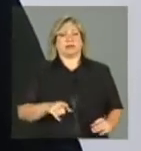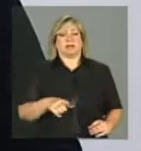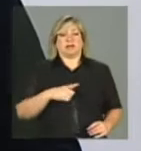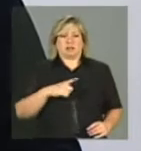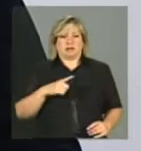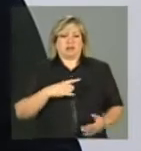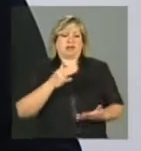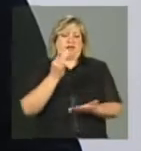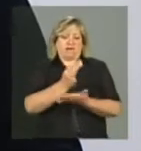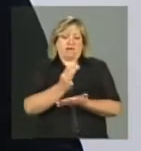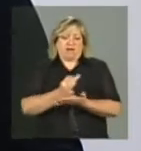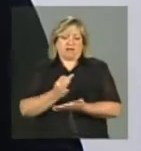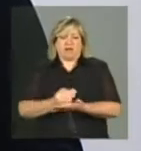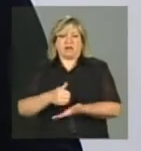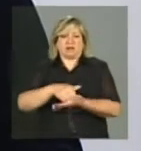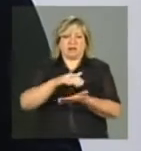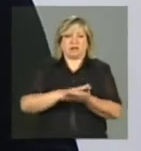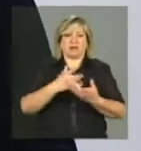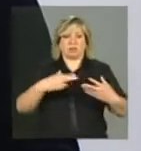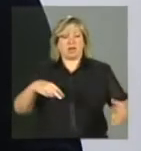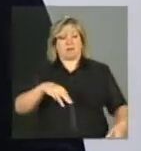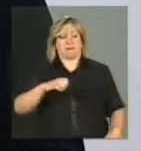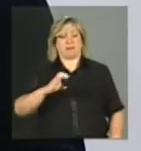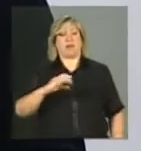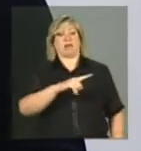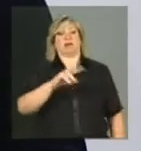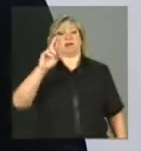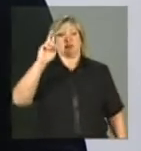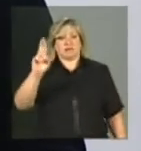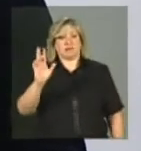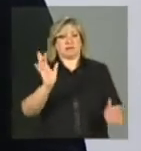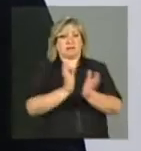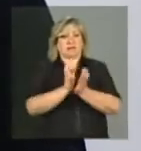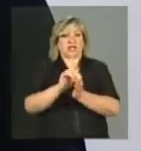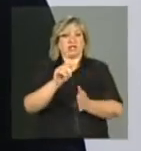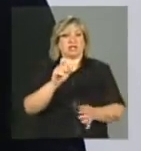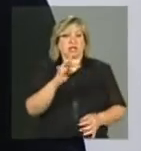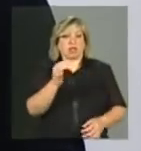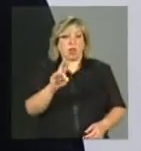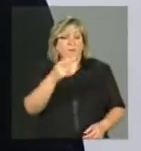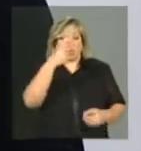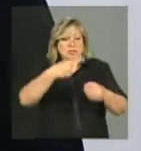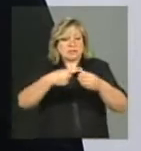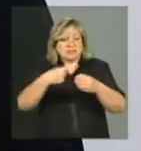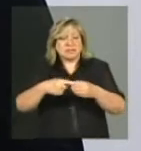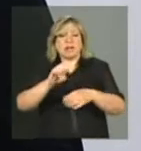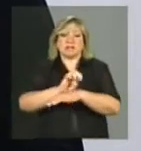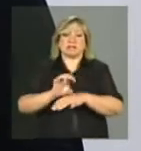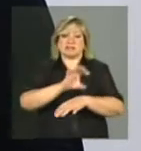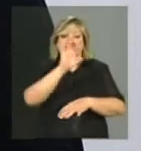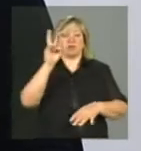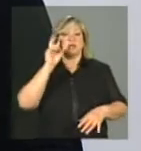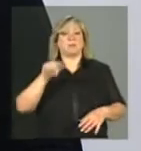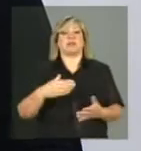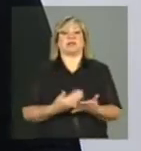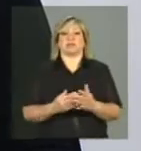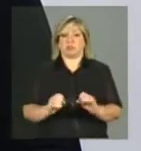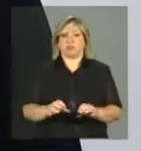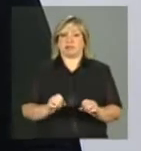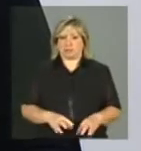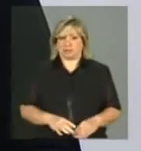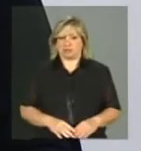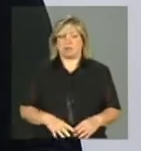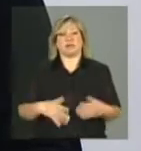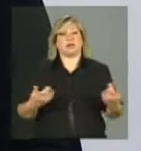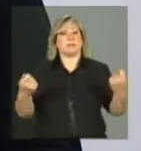realizado pelo MEC, ele é de responsabilidade dos gestores municipais e estaduais, no caso da educação. É importante notar que a